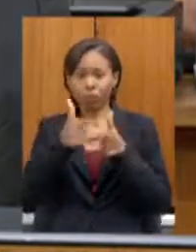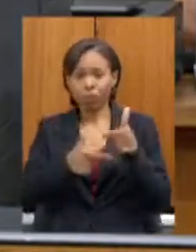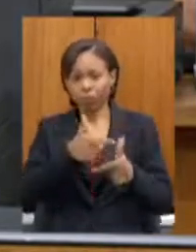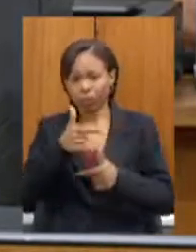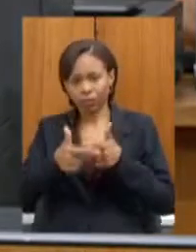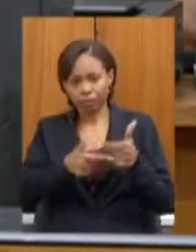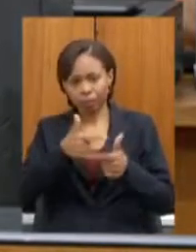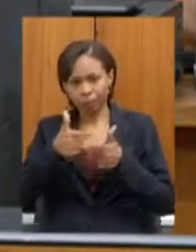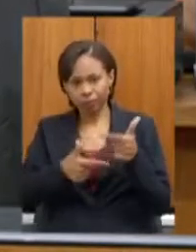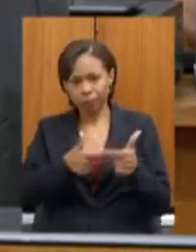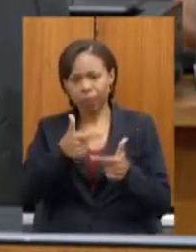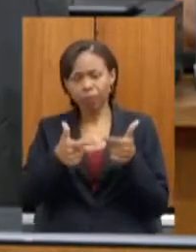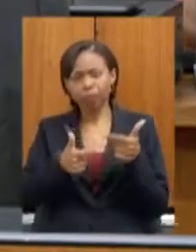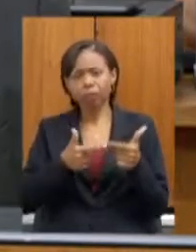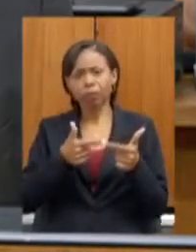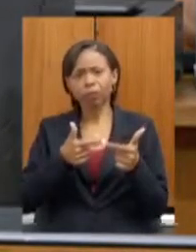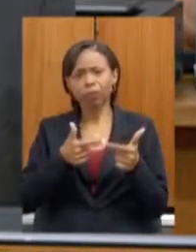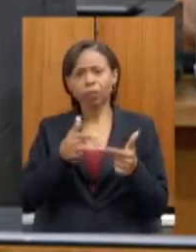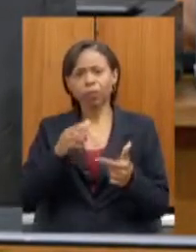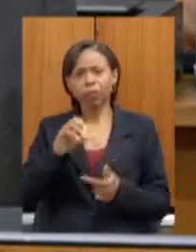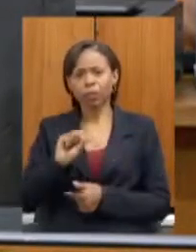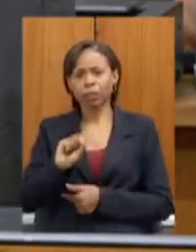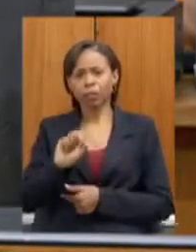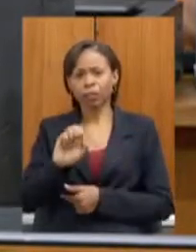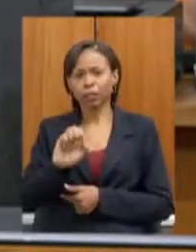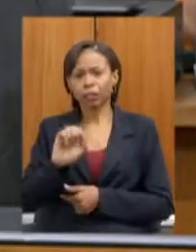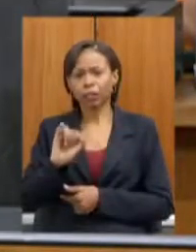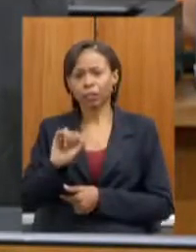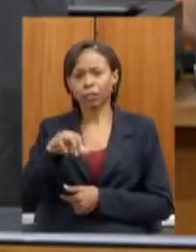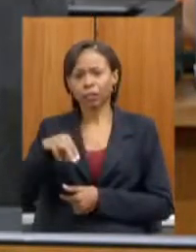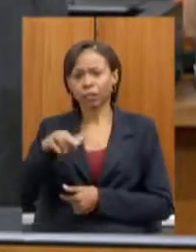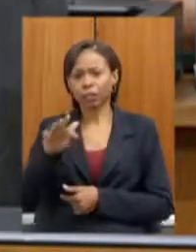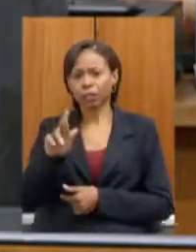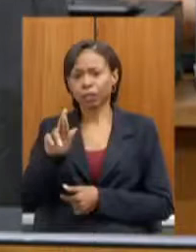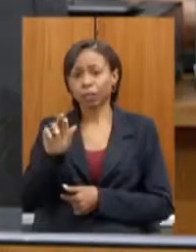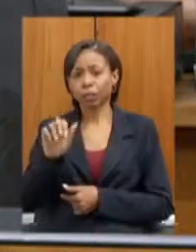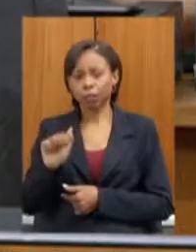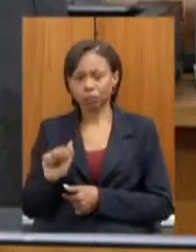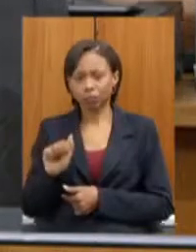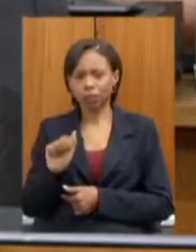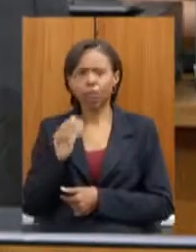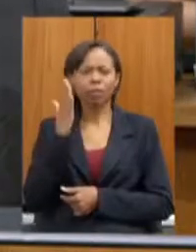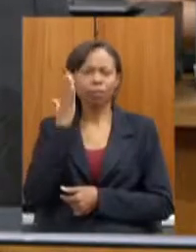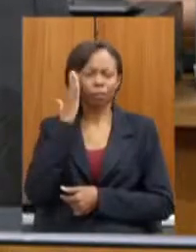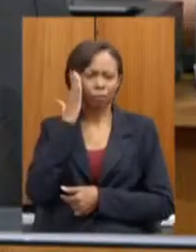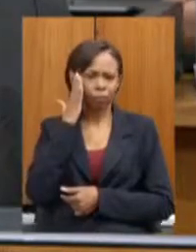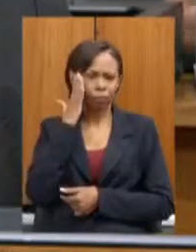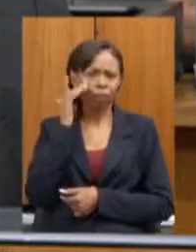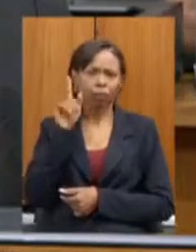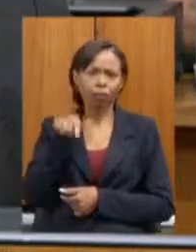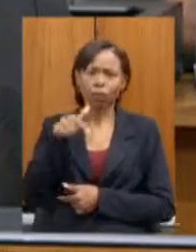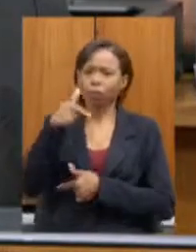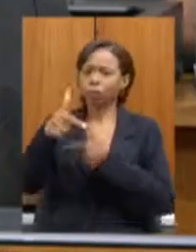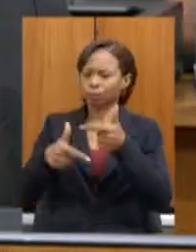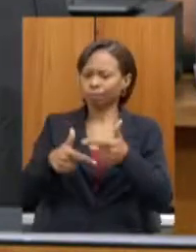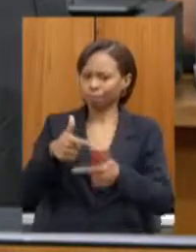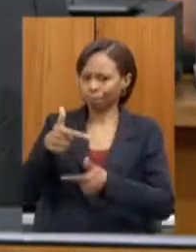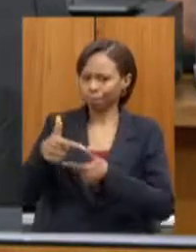da CEINFRA, nós sabemos que é um trabalho